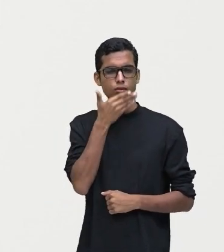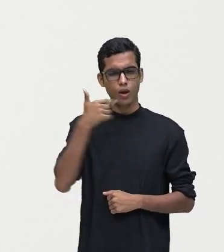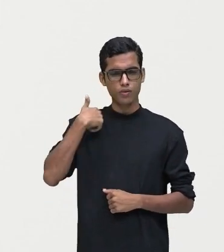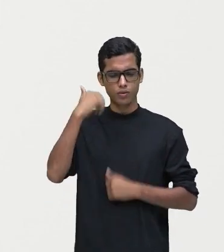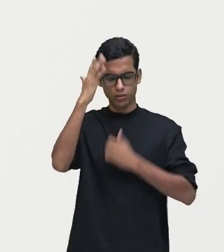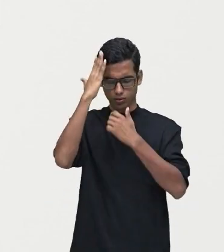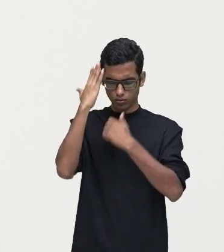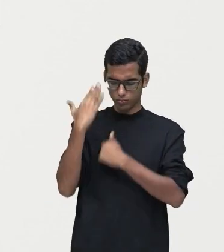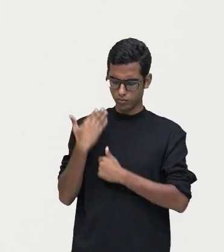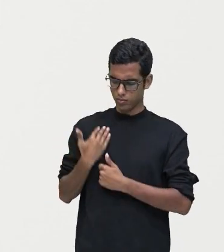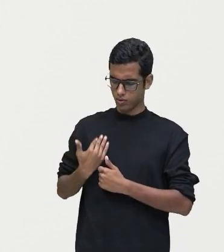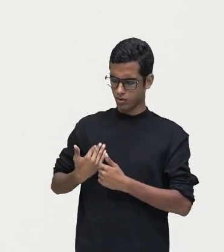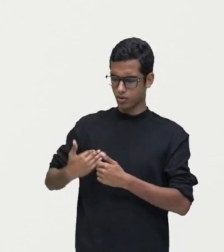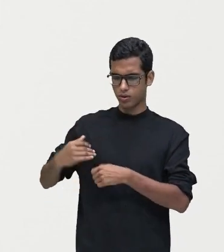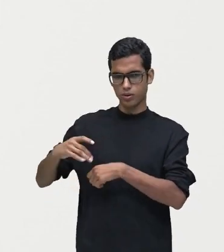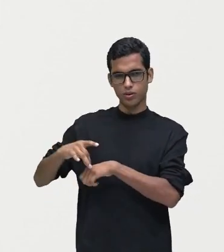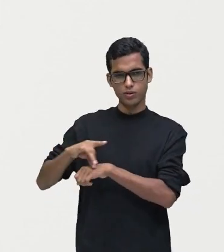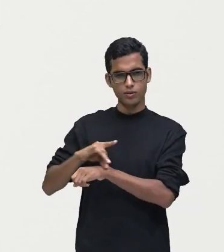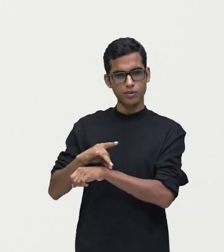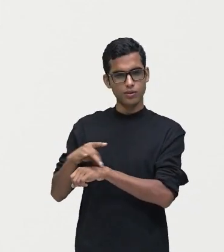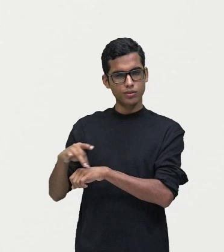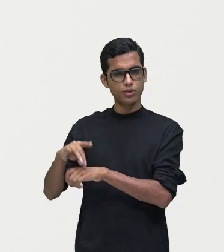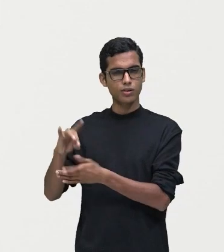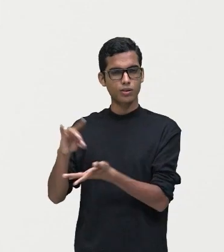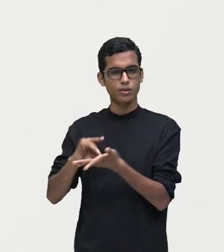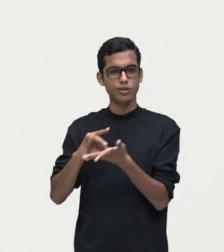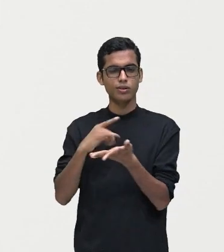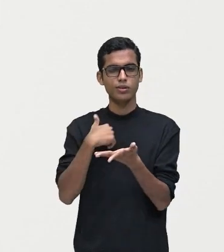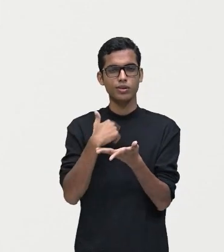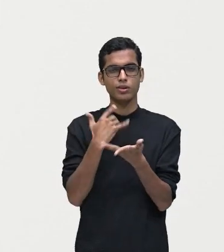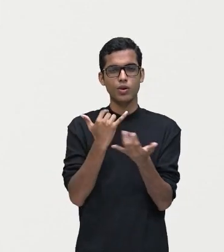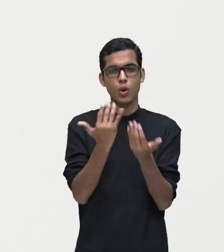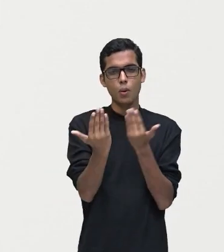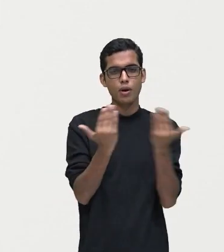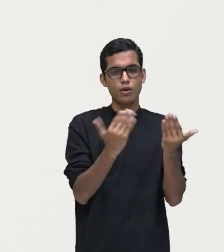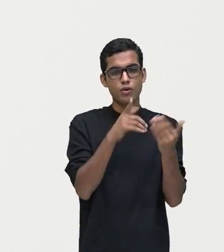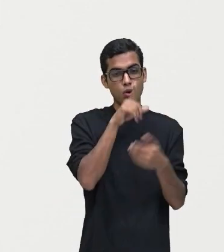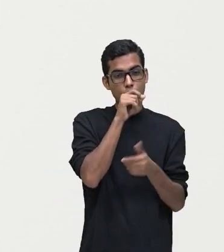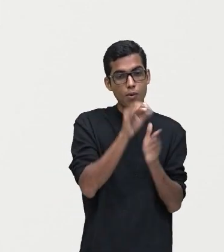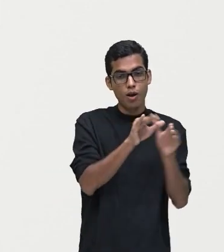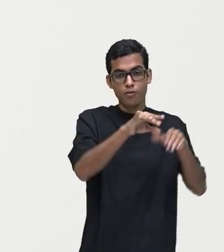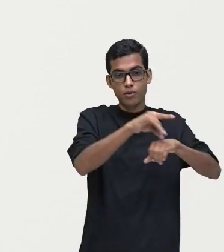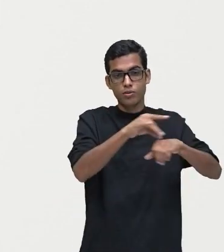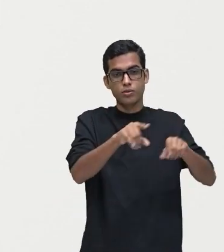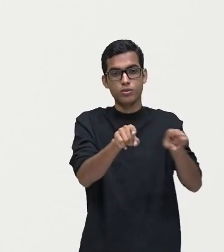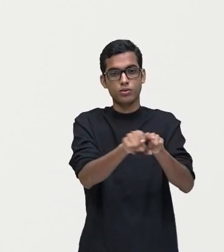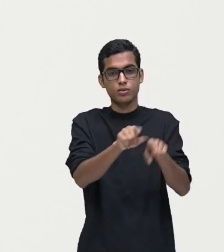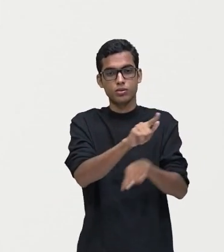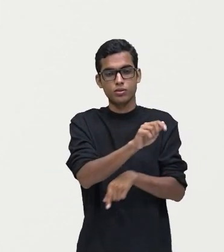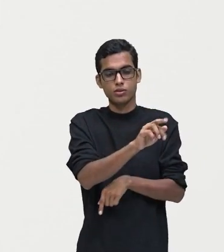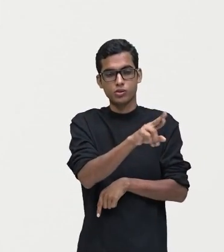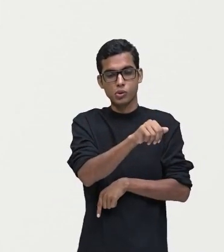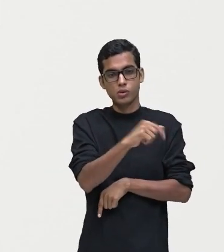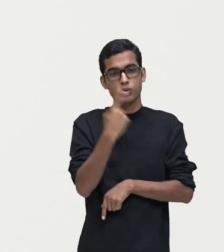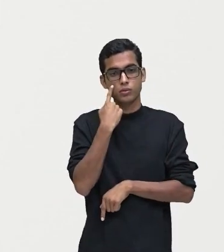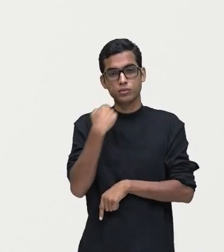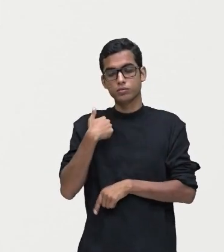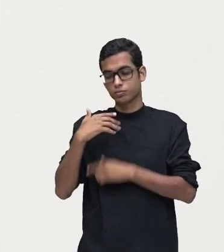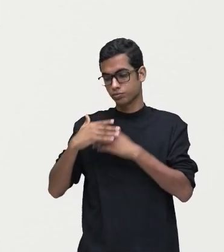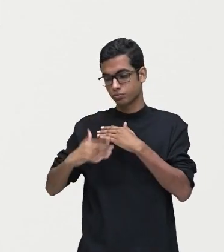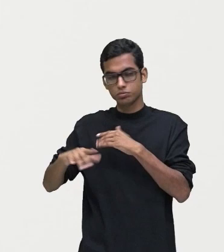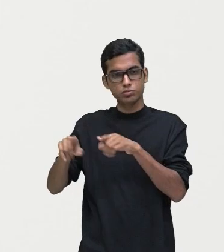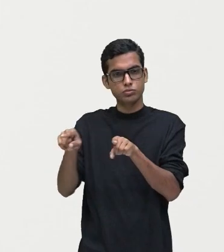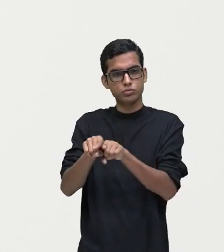negros que a asa da graúna e mais longos que seu talhe de palmeira. O